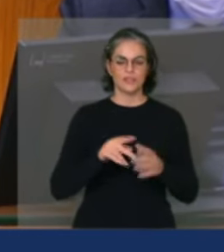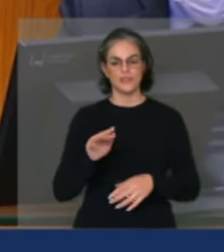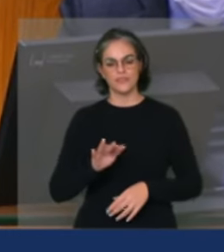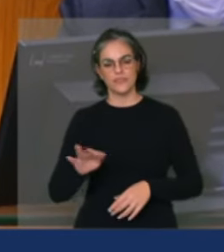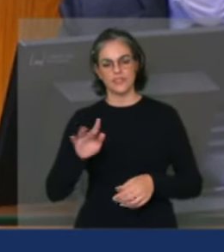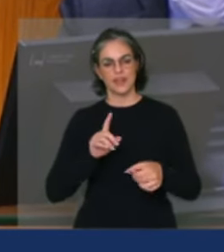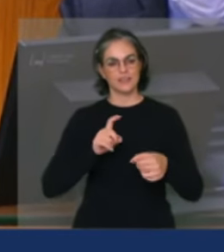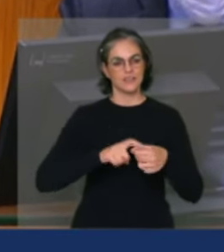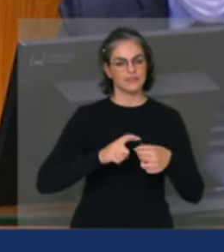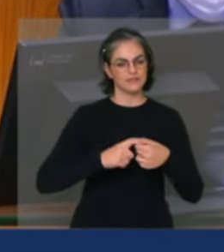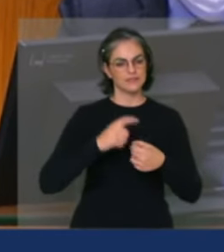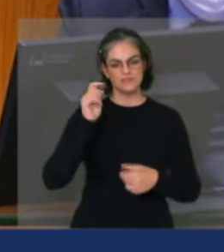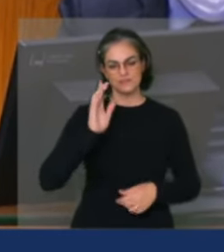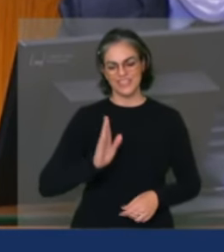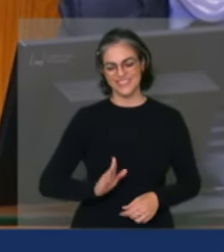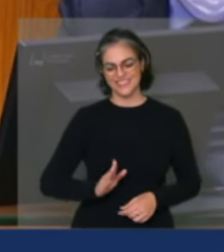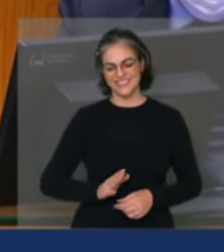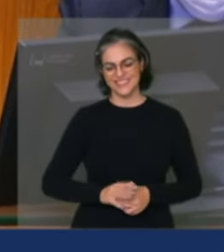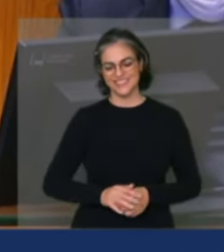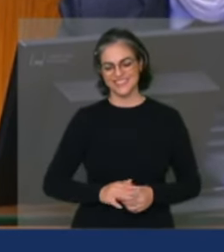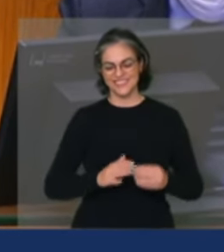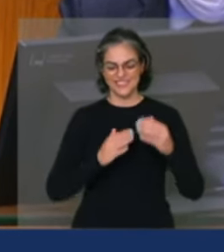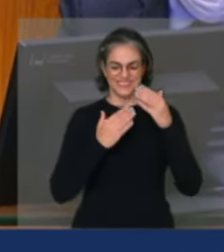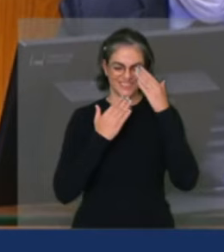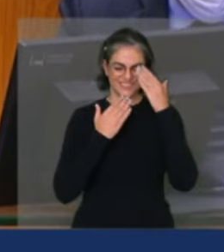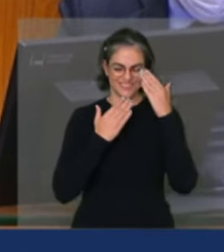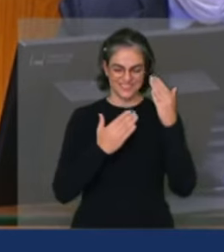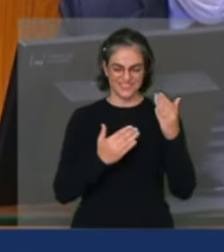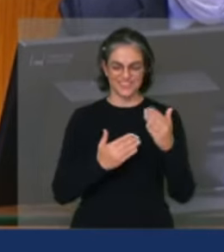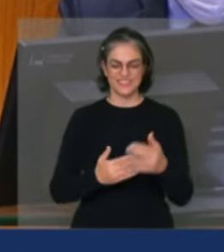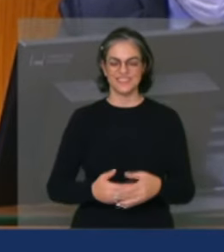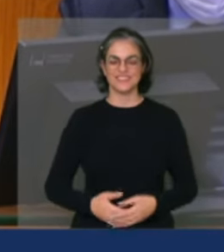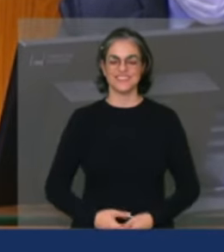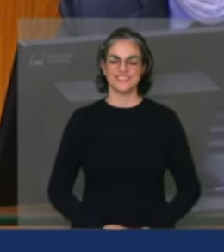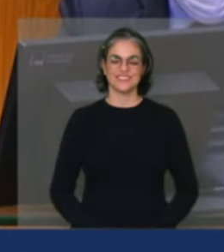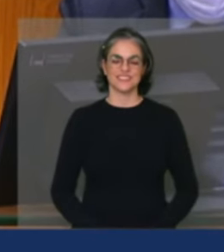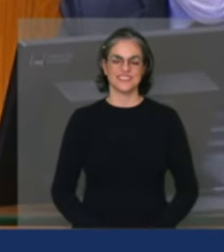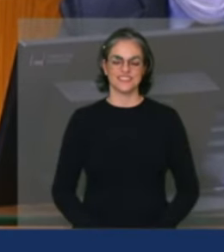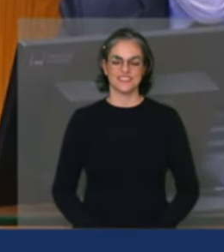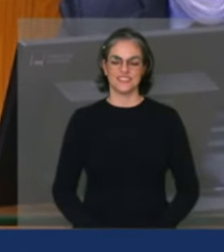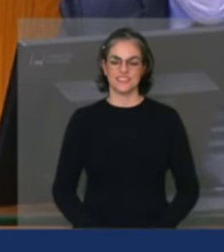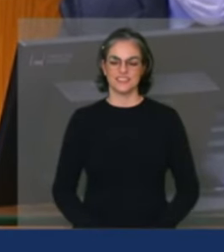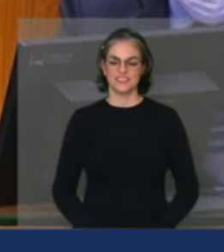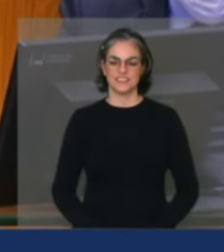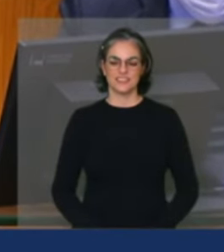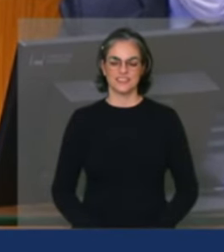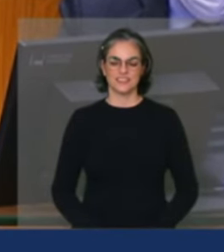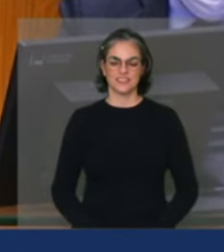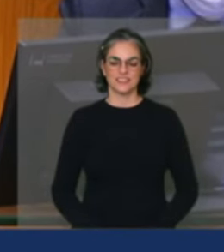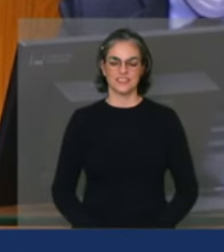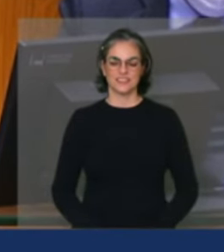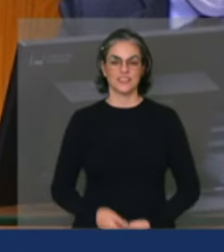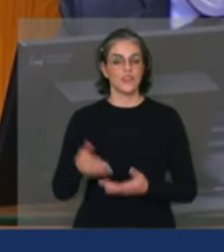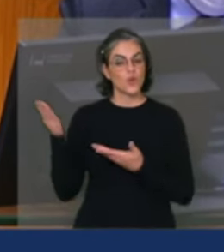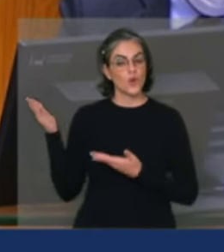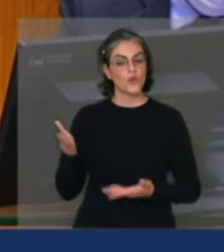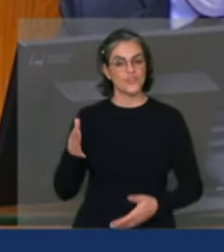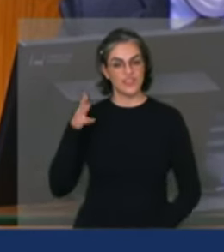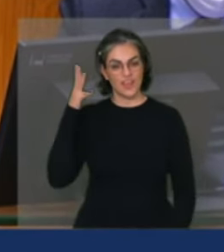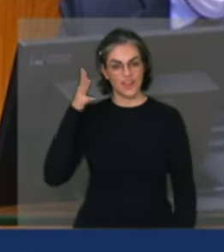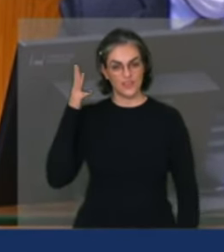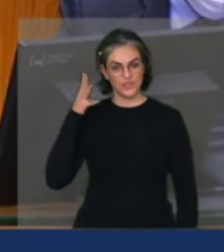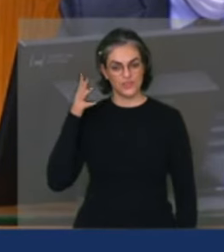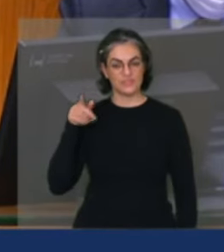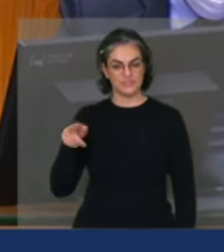Brasil afora. Muito obrigado pela sua participação. Convido agora a fazer uso da palavra, pelo tempo de cinco